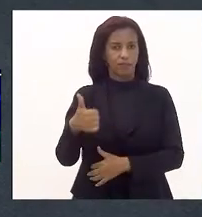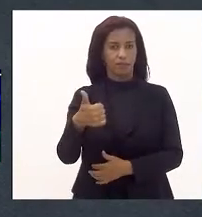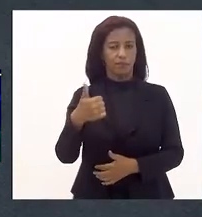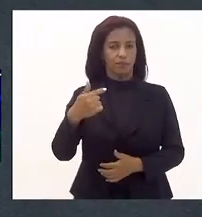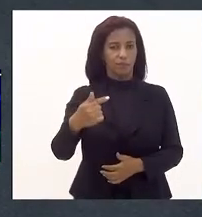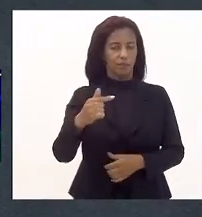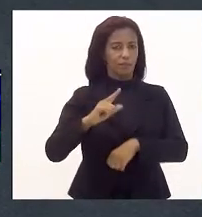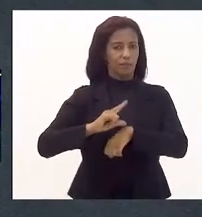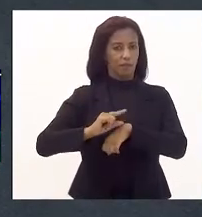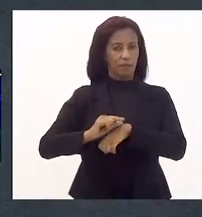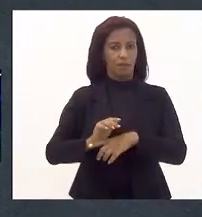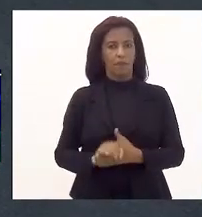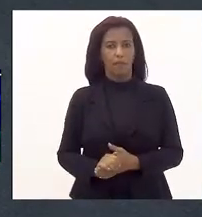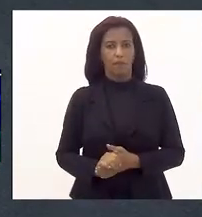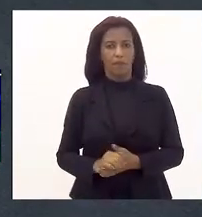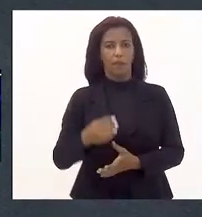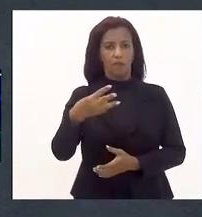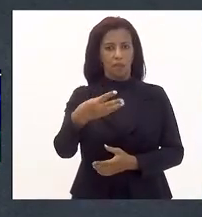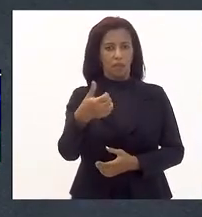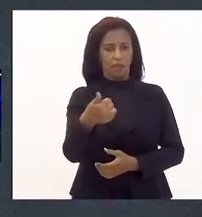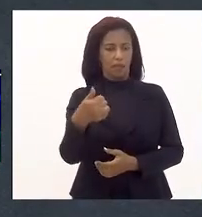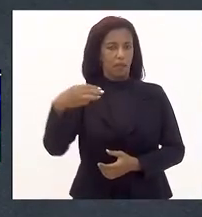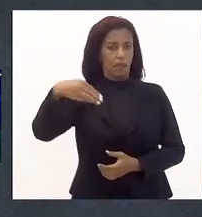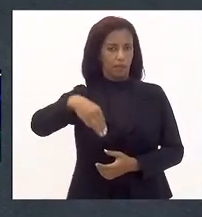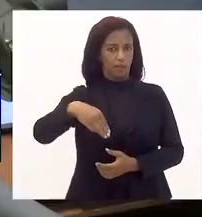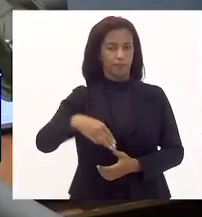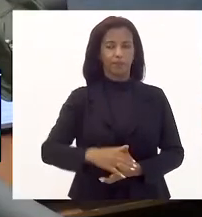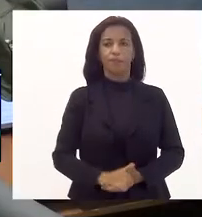17 horas e 31 minutos.